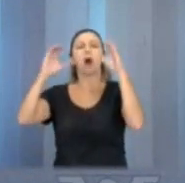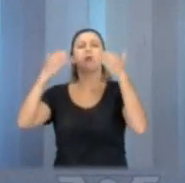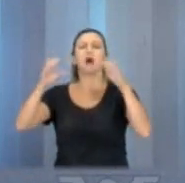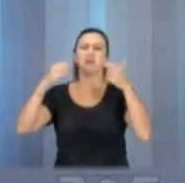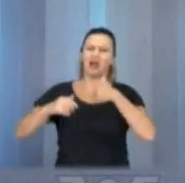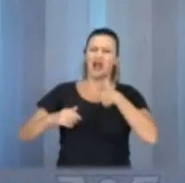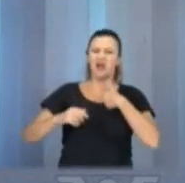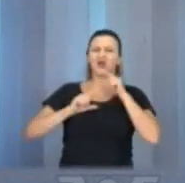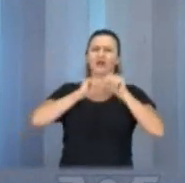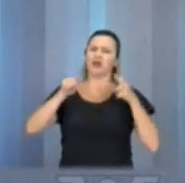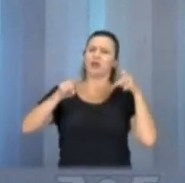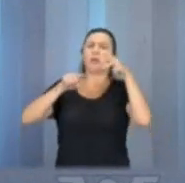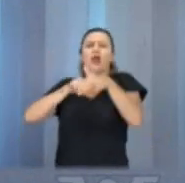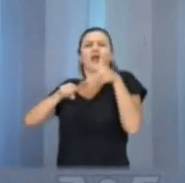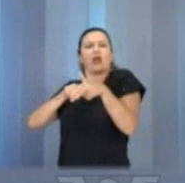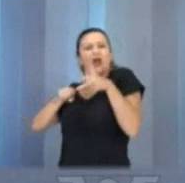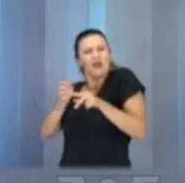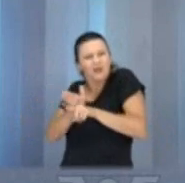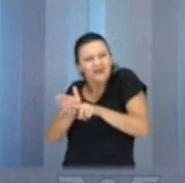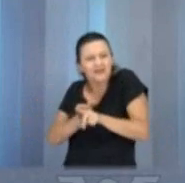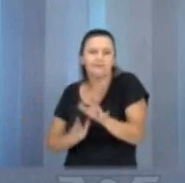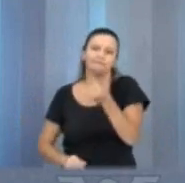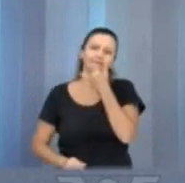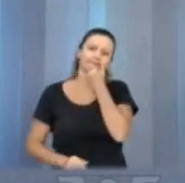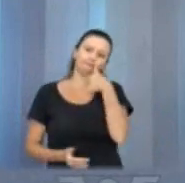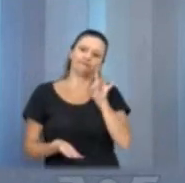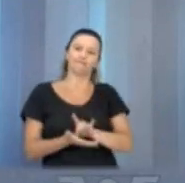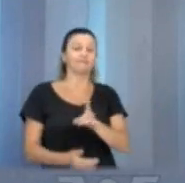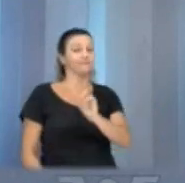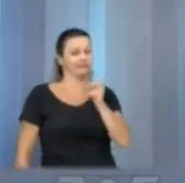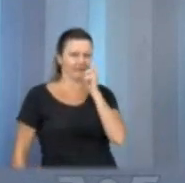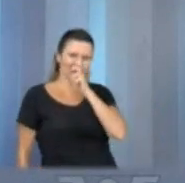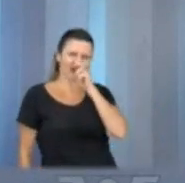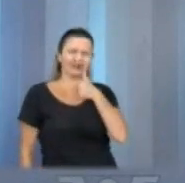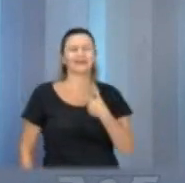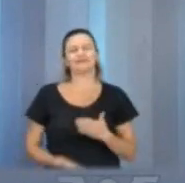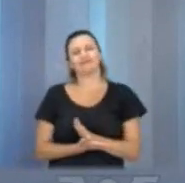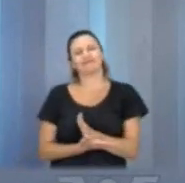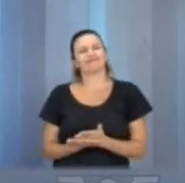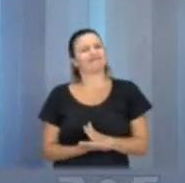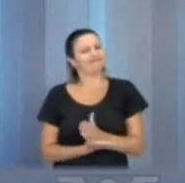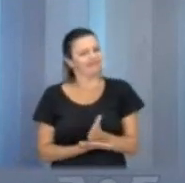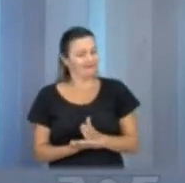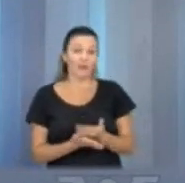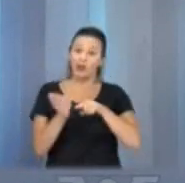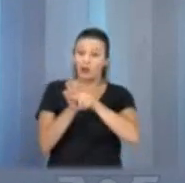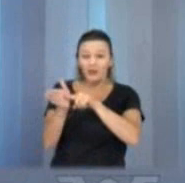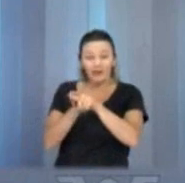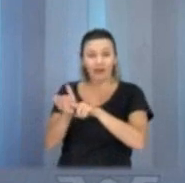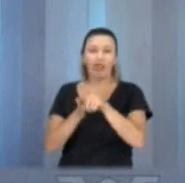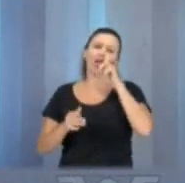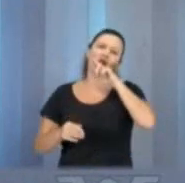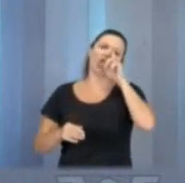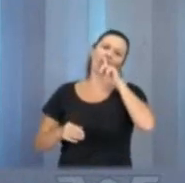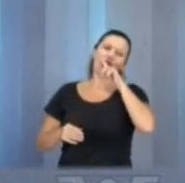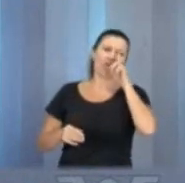censurei uma pesquisa. Isso não é verdade. Isso é uma mentira e eu fiquei muito incomodado com isso. A pesquisa tinha falhas